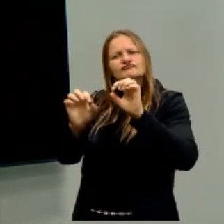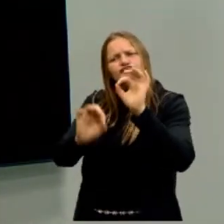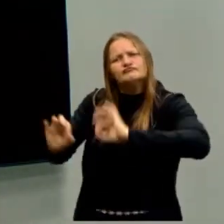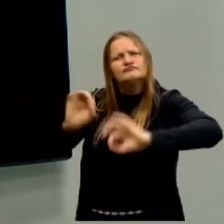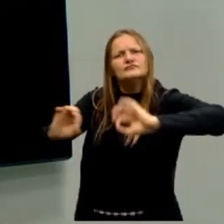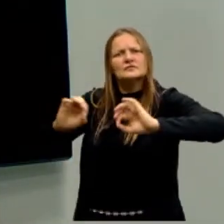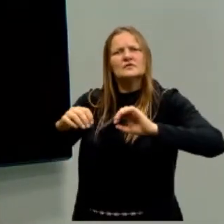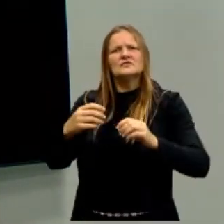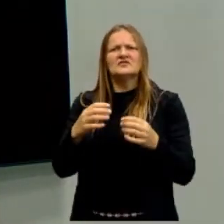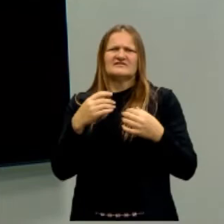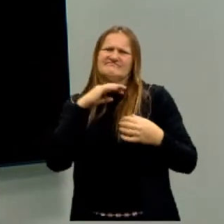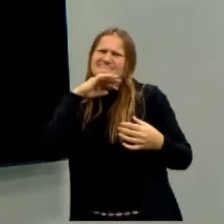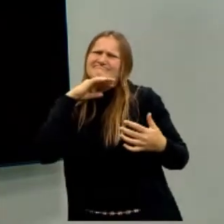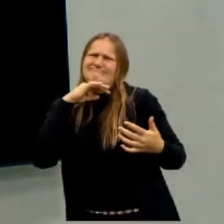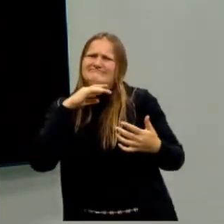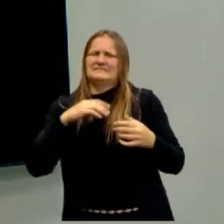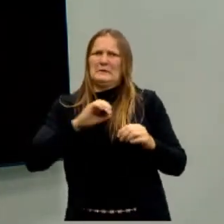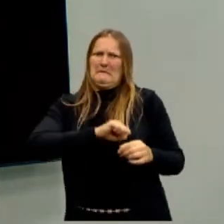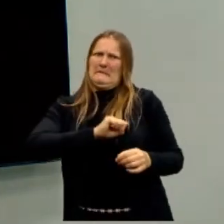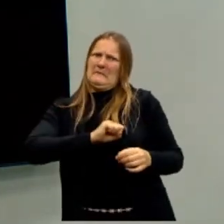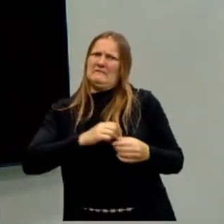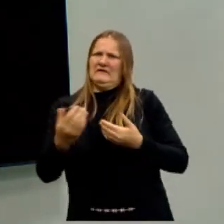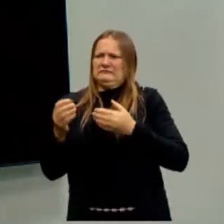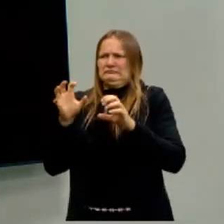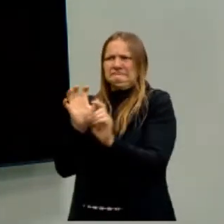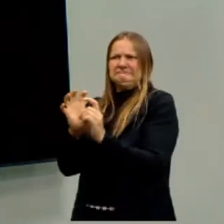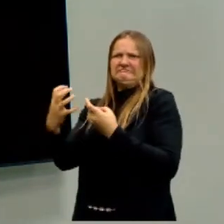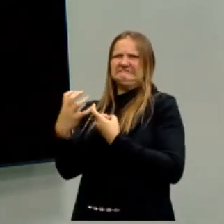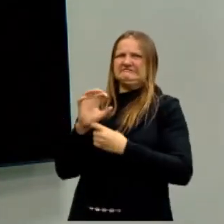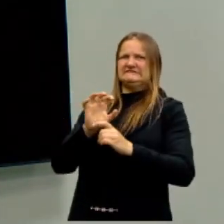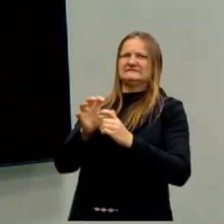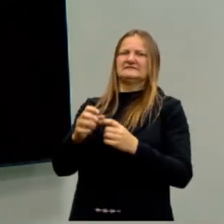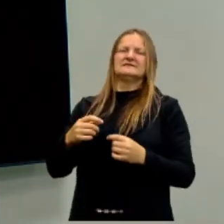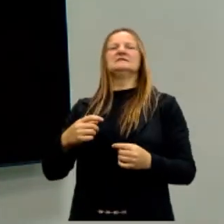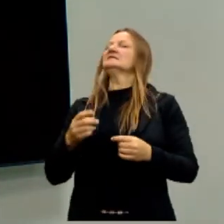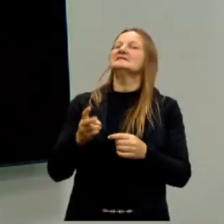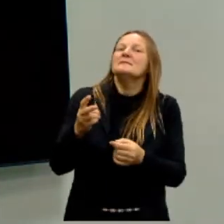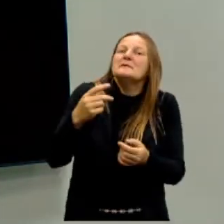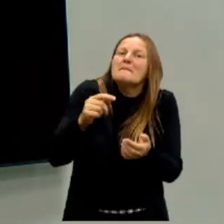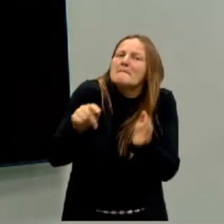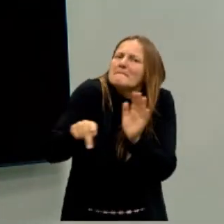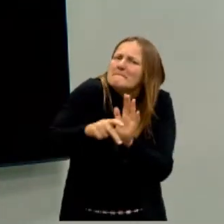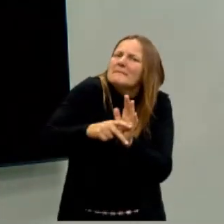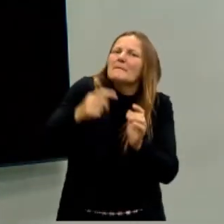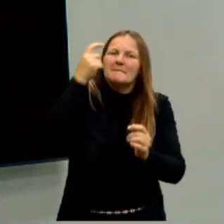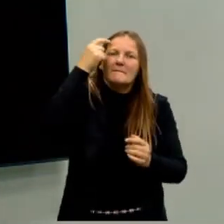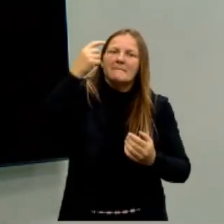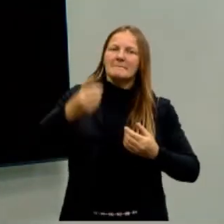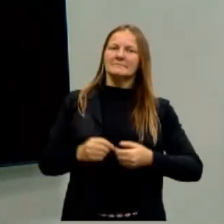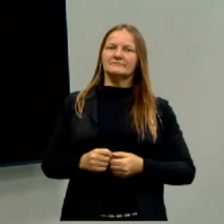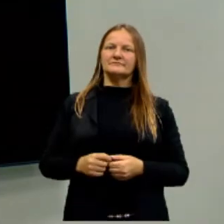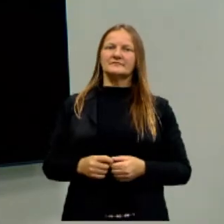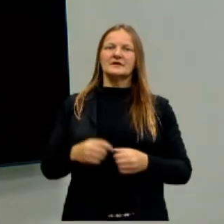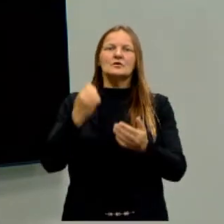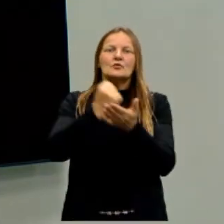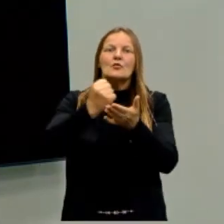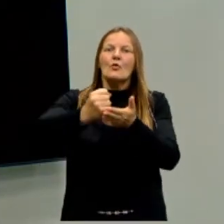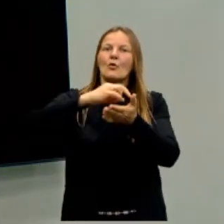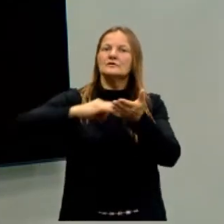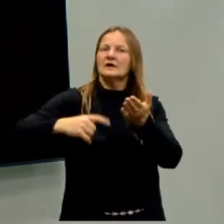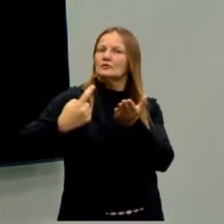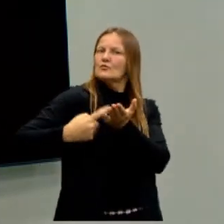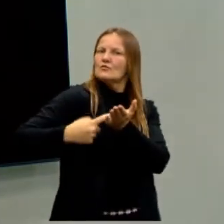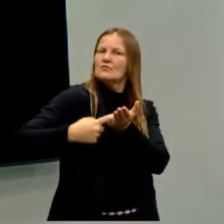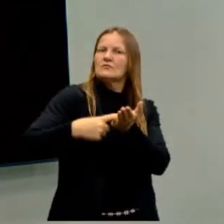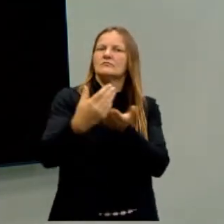sujeitos que fazemos coisas ruins, coisas más uns aos outros, sempre pensando em preservar a própria vida. Então, firmamos contratos, acordos.